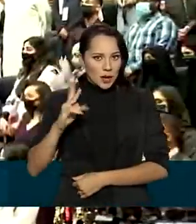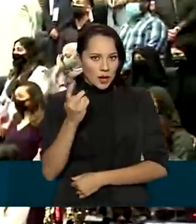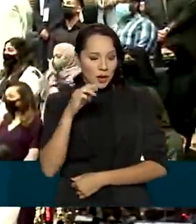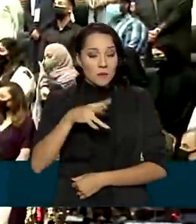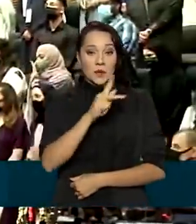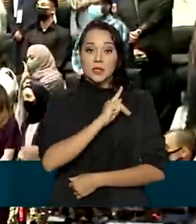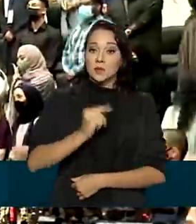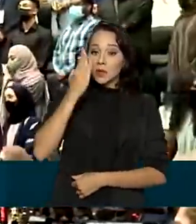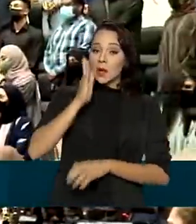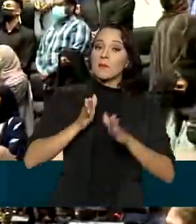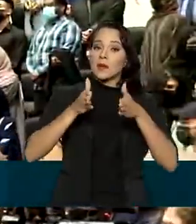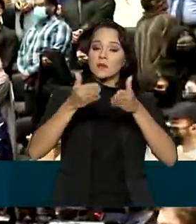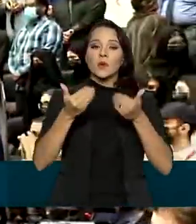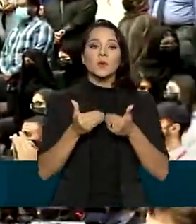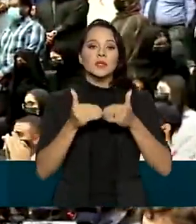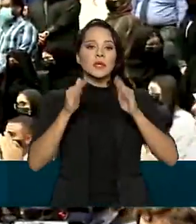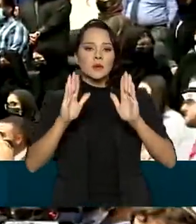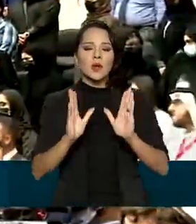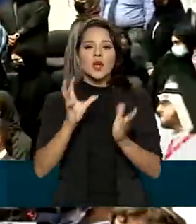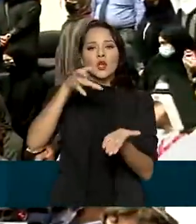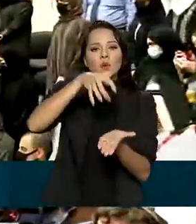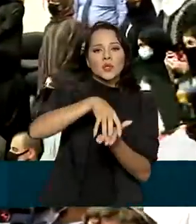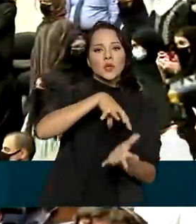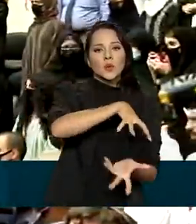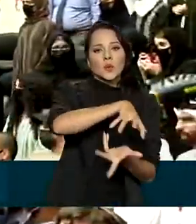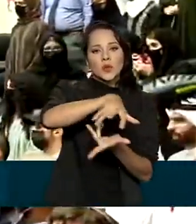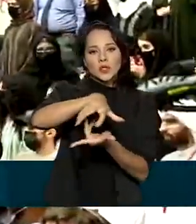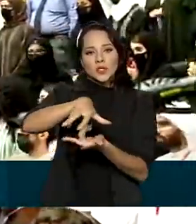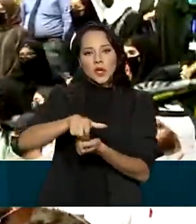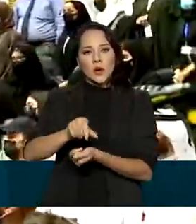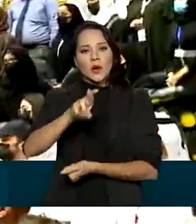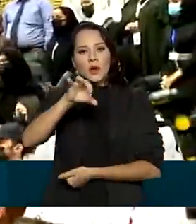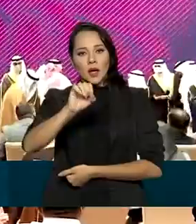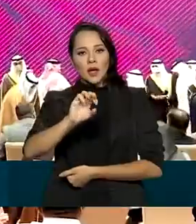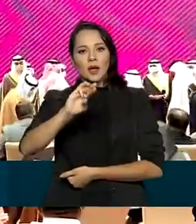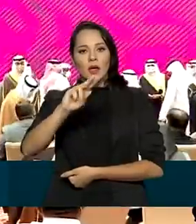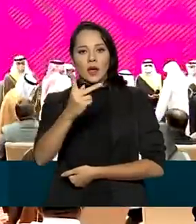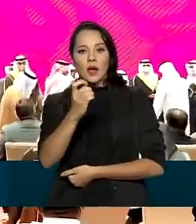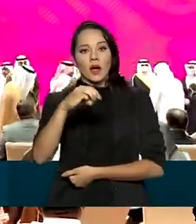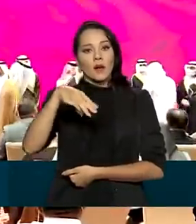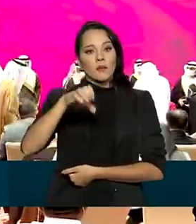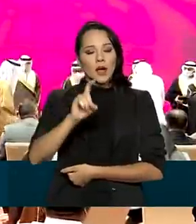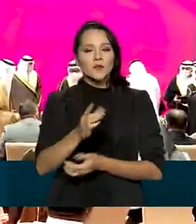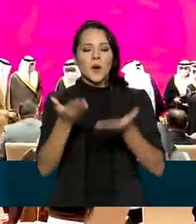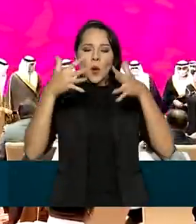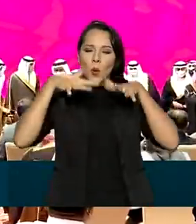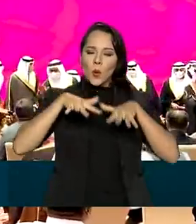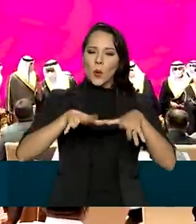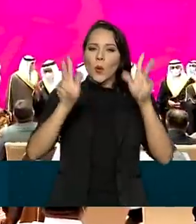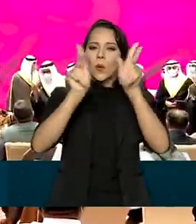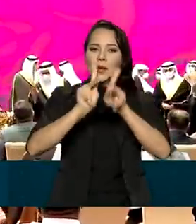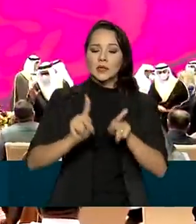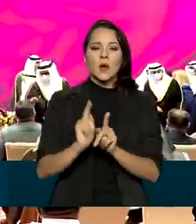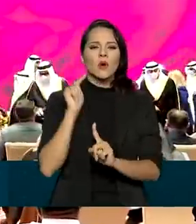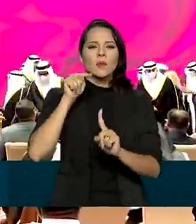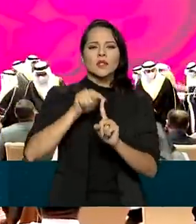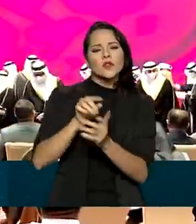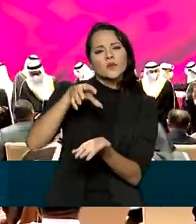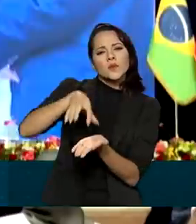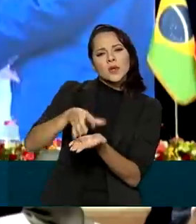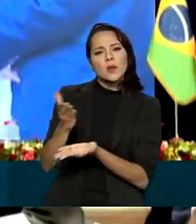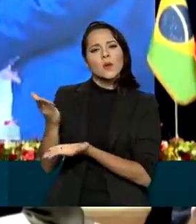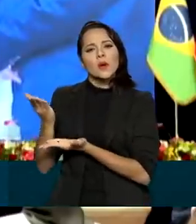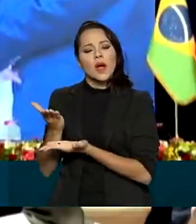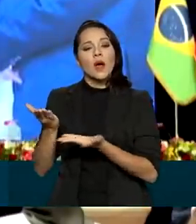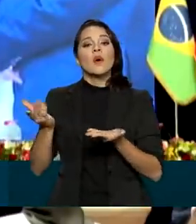Bolsonaro participou de uma cerimônia no Centro Global Rei Hamad para a coexistência pacífica. O objetivo do Centro é